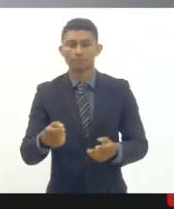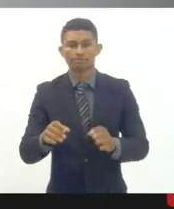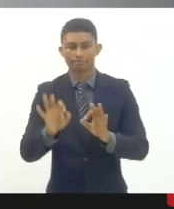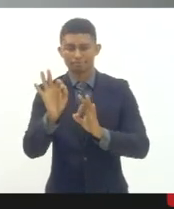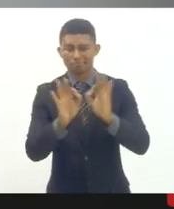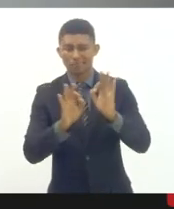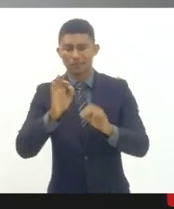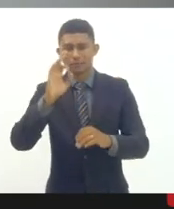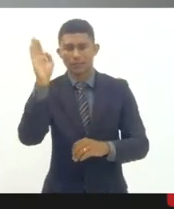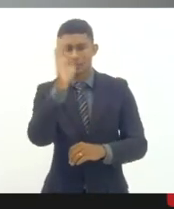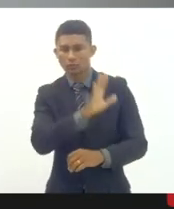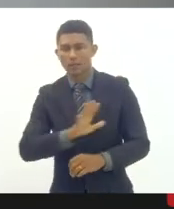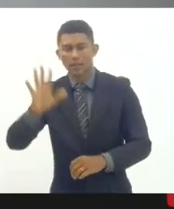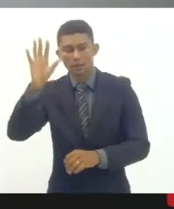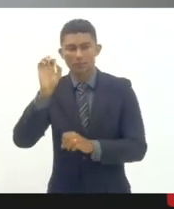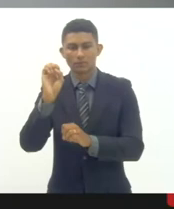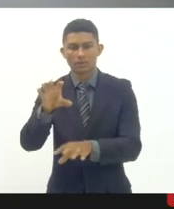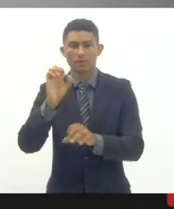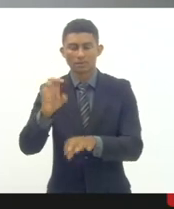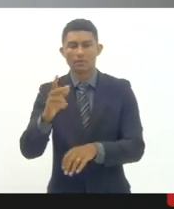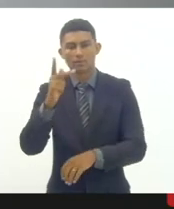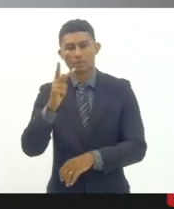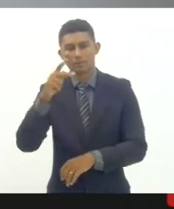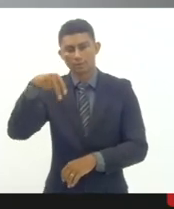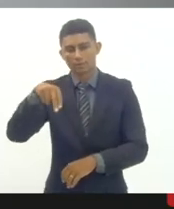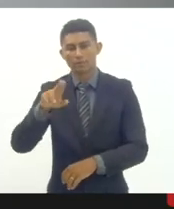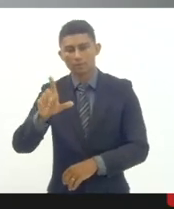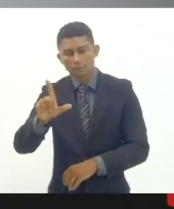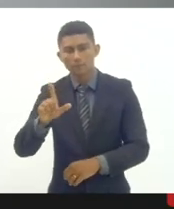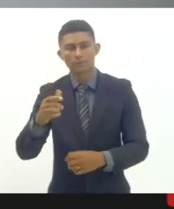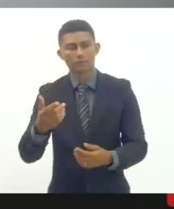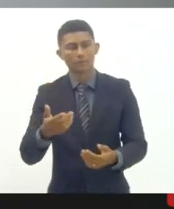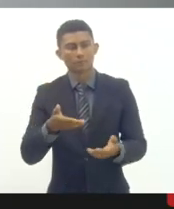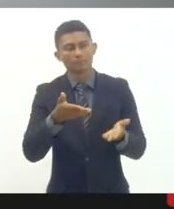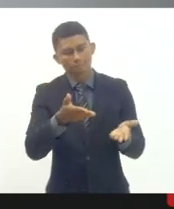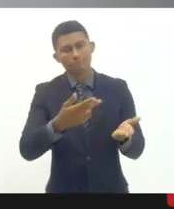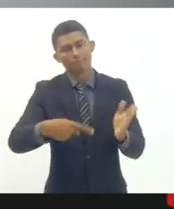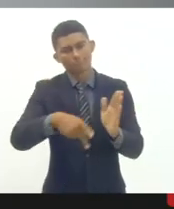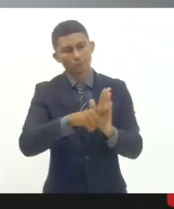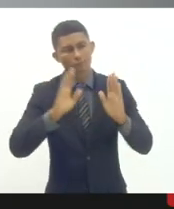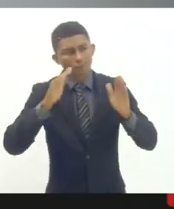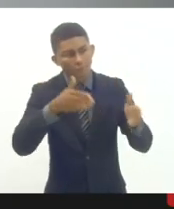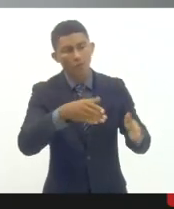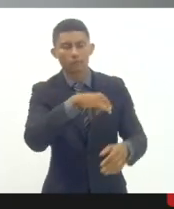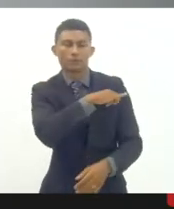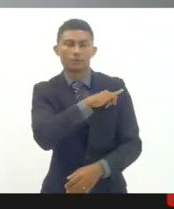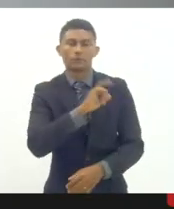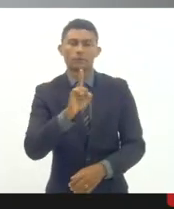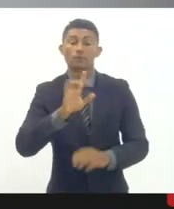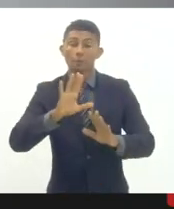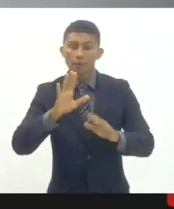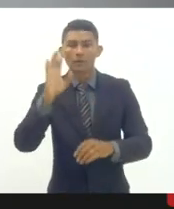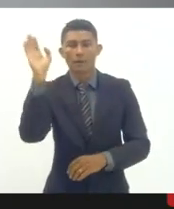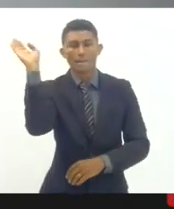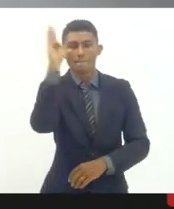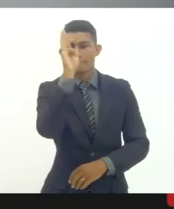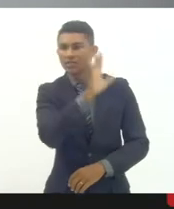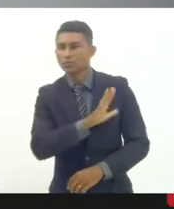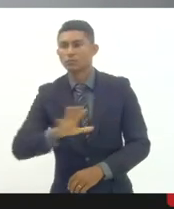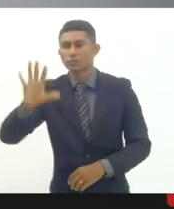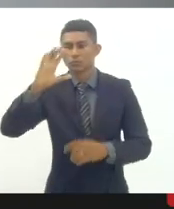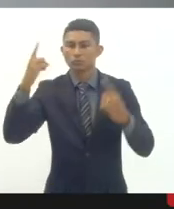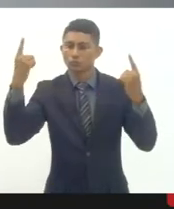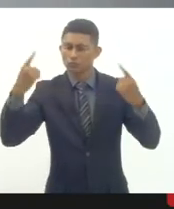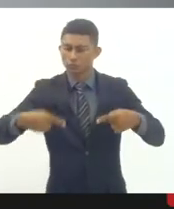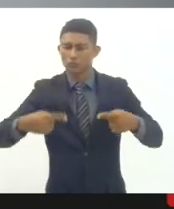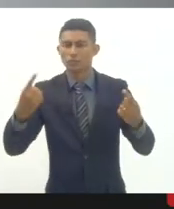educação que não trata especificamente do Rio de Janeiro mas ele trata de desafios nacionais e que pelos quais